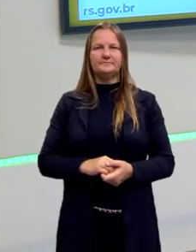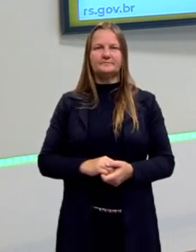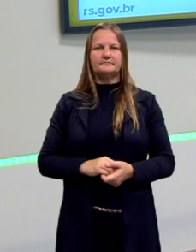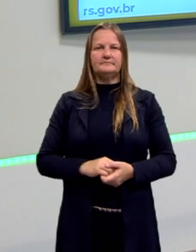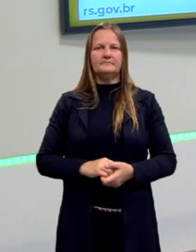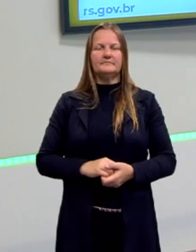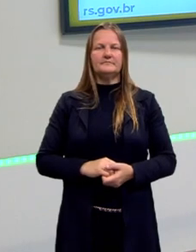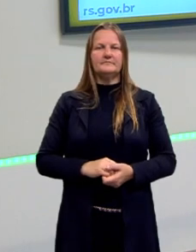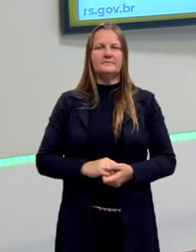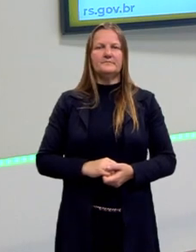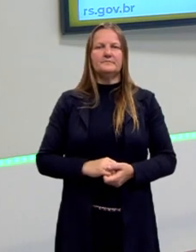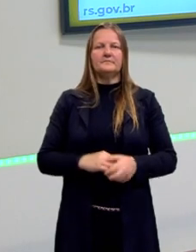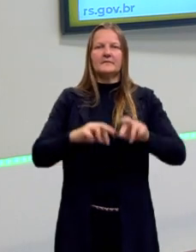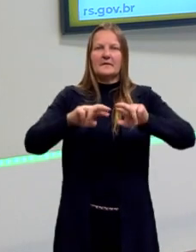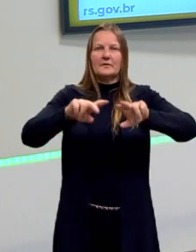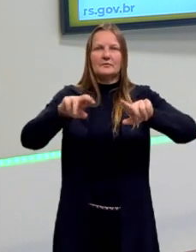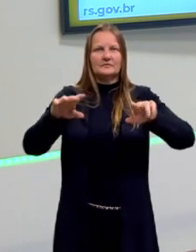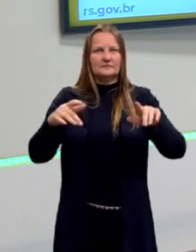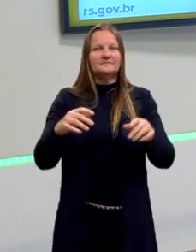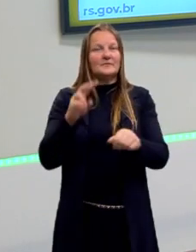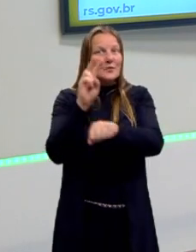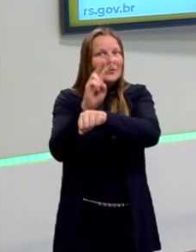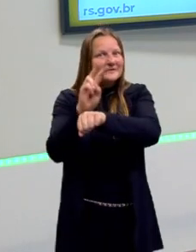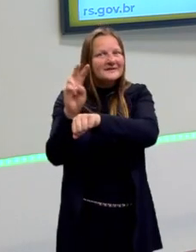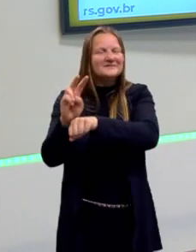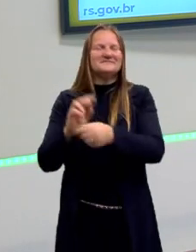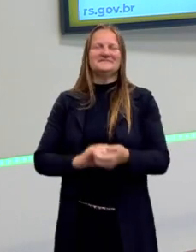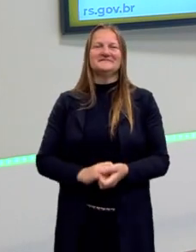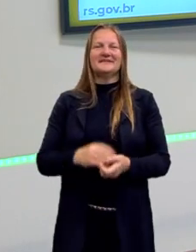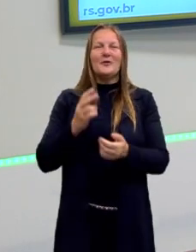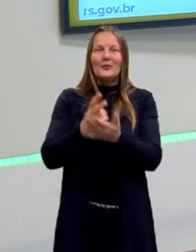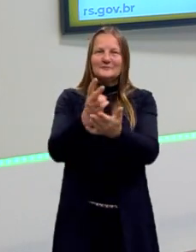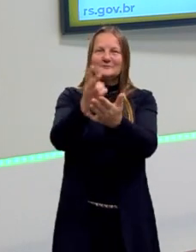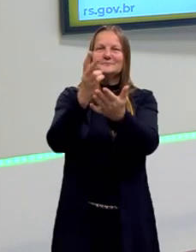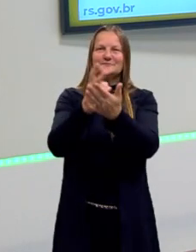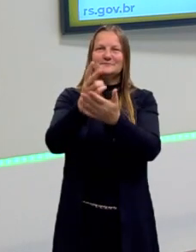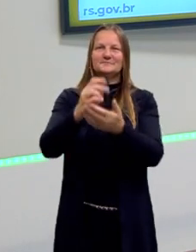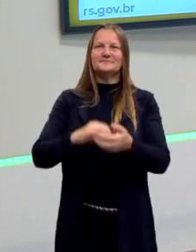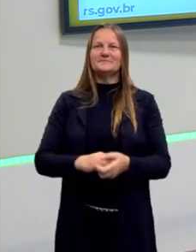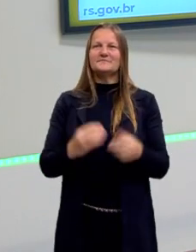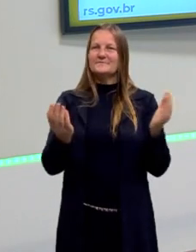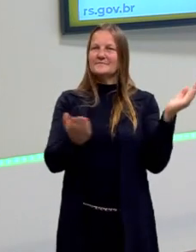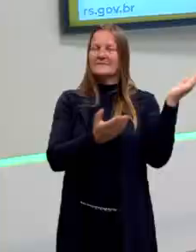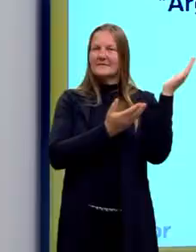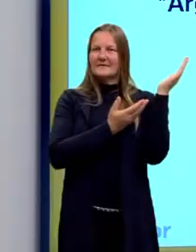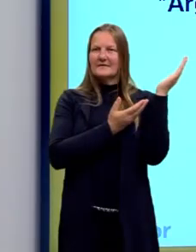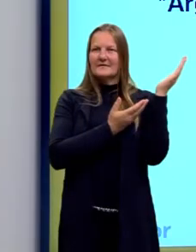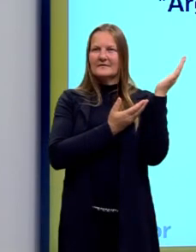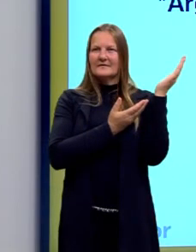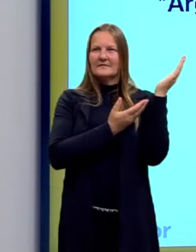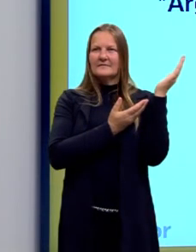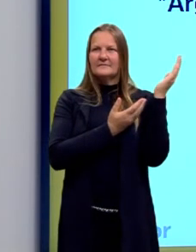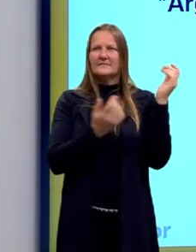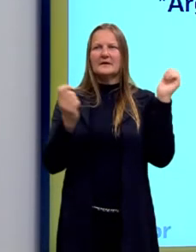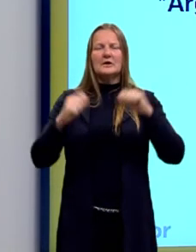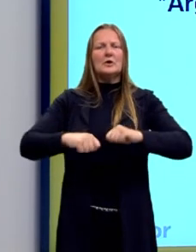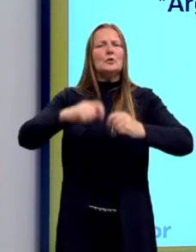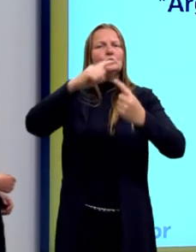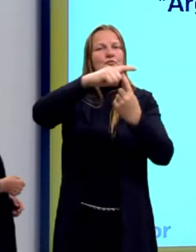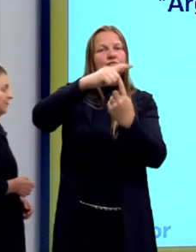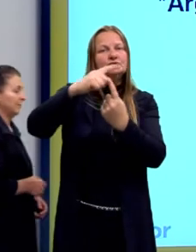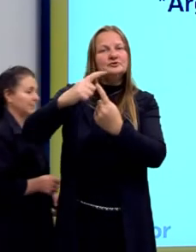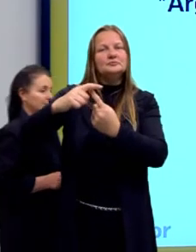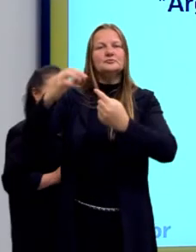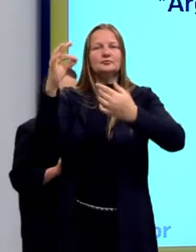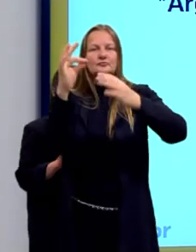verdadeiras para não sermos enganados. Continuando, olha só, como é que é possível também tipos de falácias